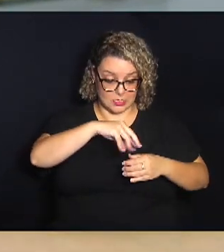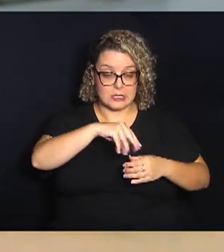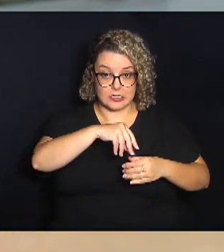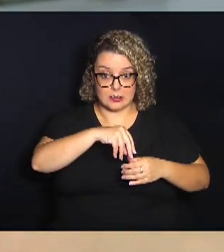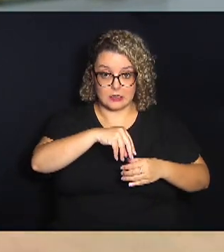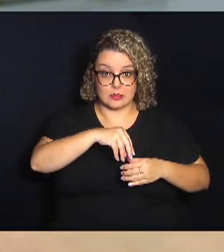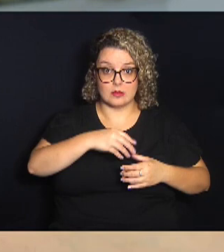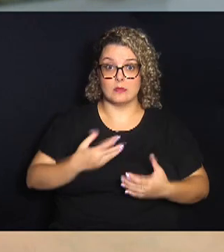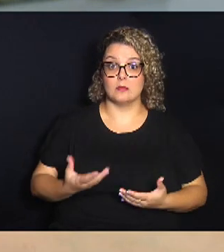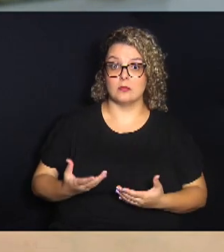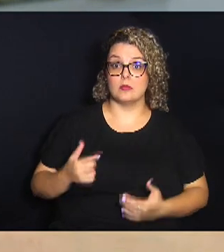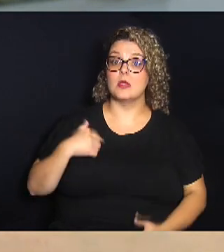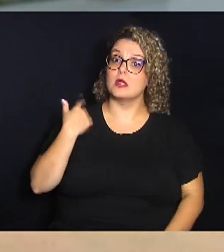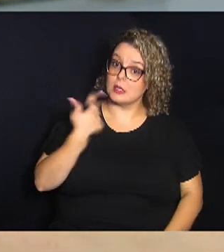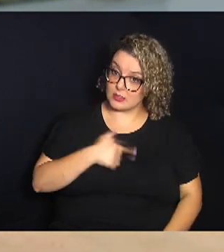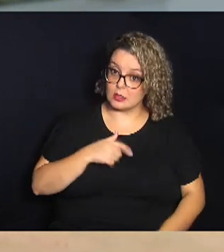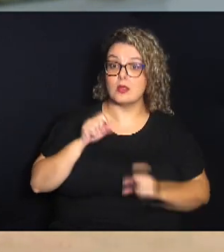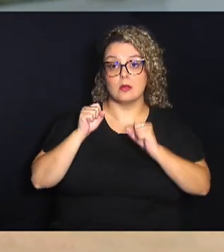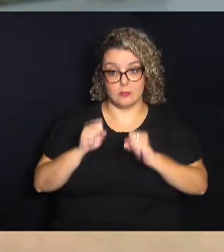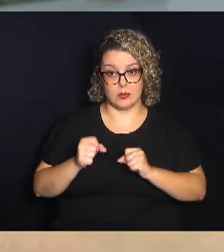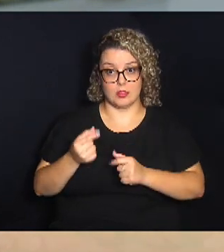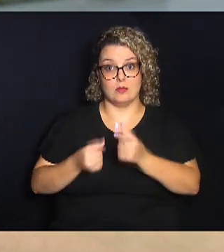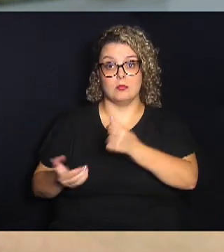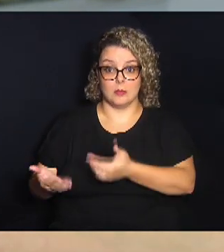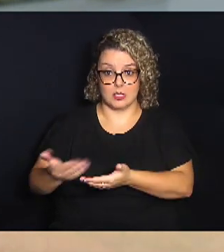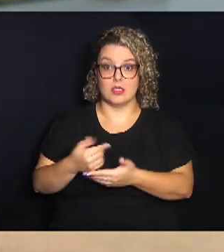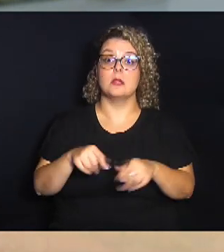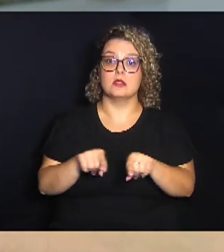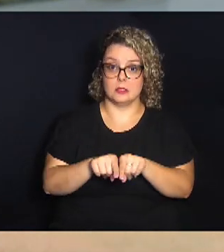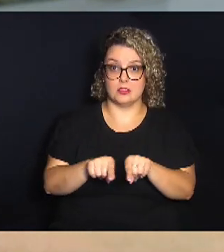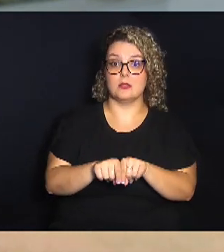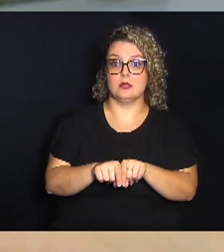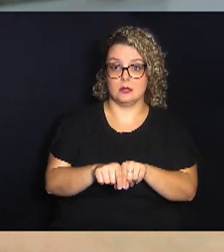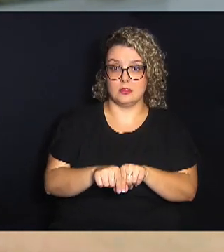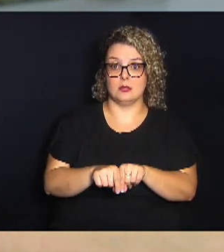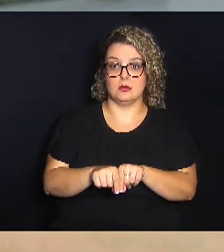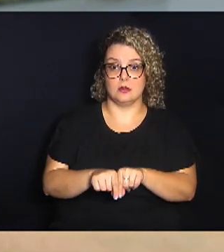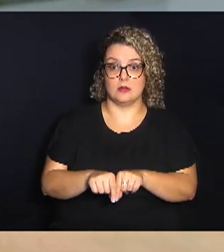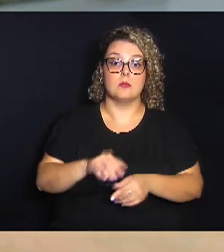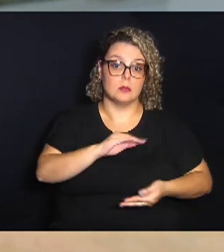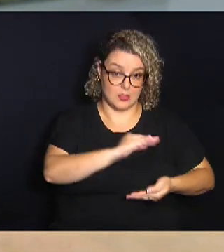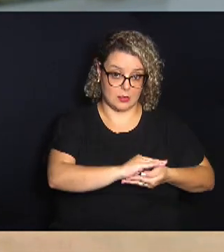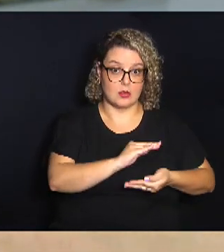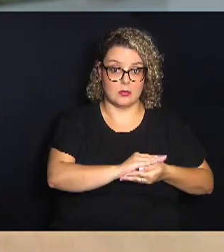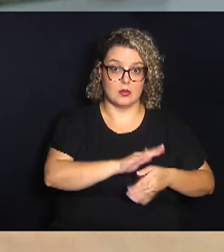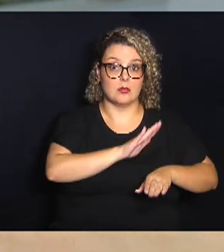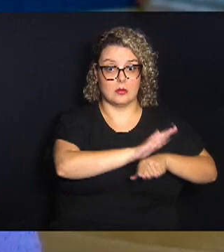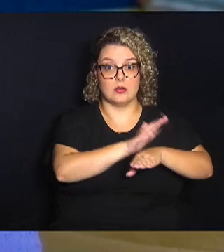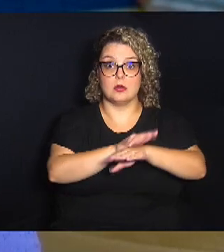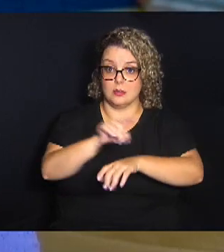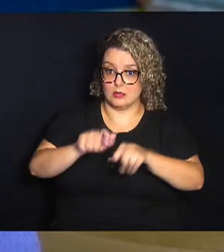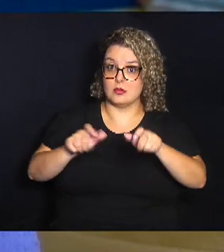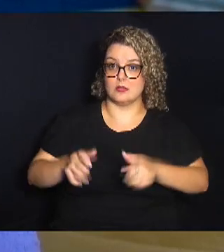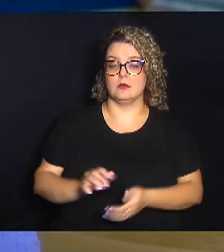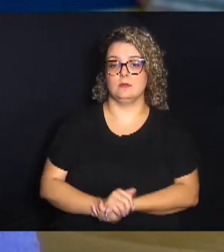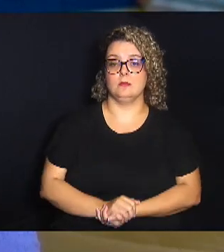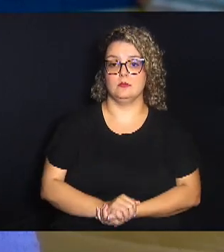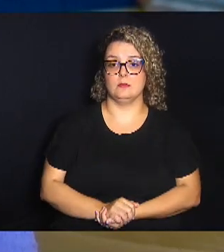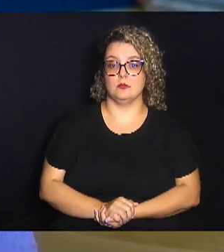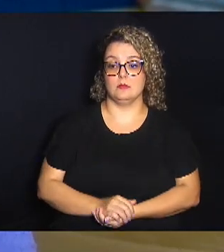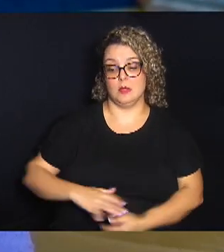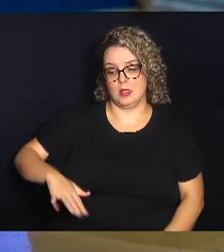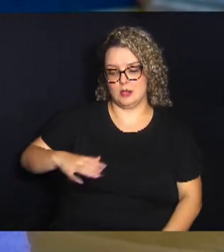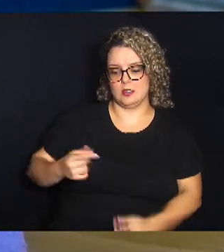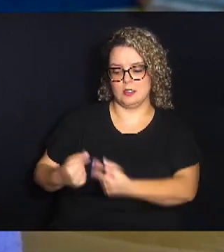para podermos arrecadar também fundos para ajudar essas pessoas. Para a tesouraria,